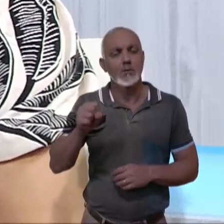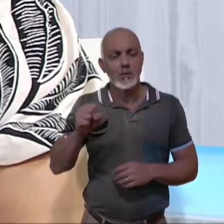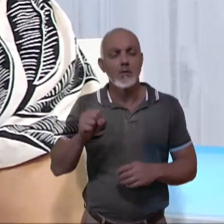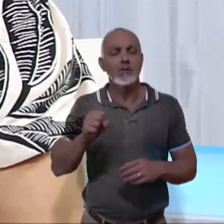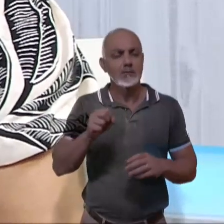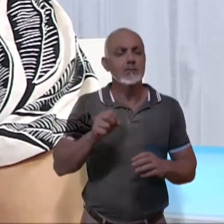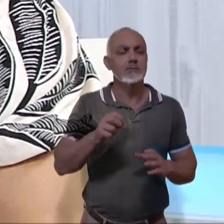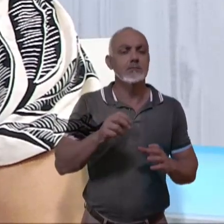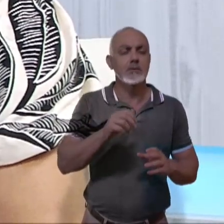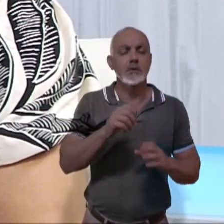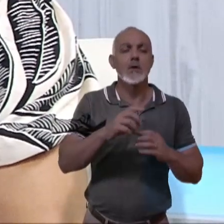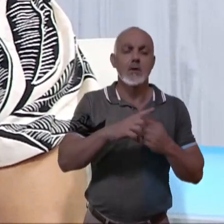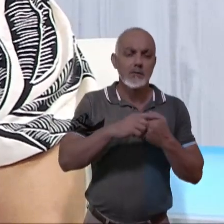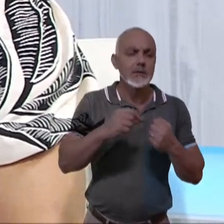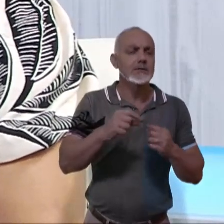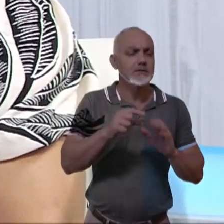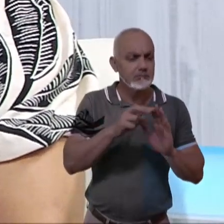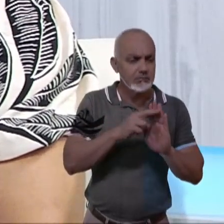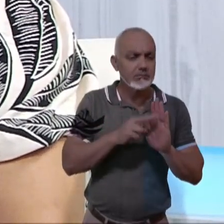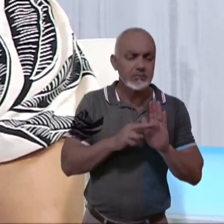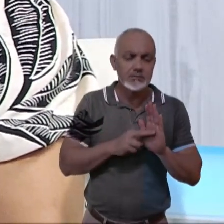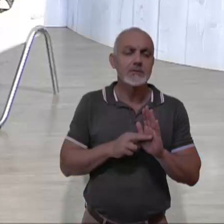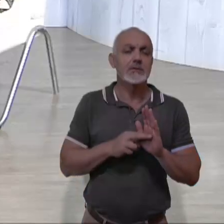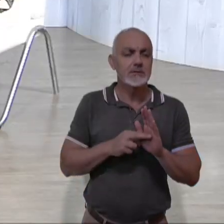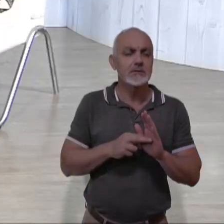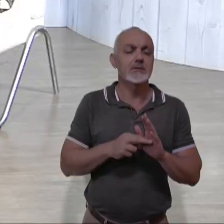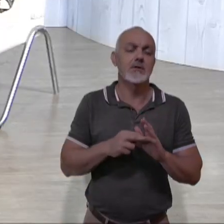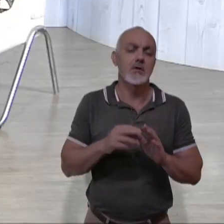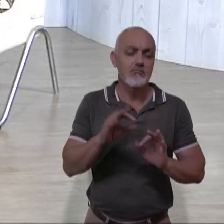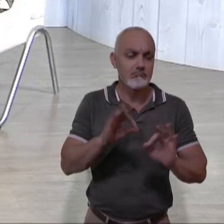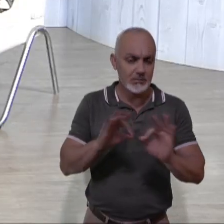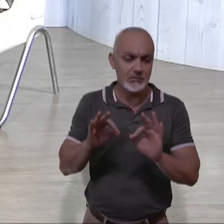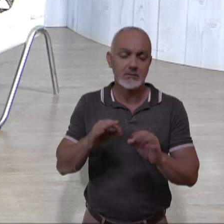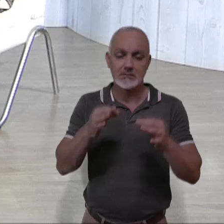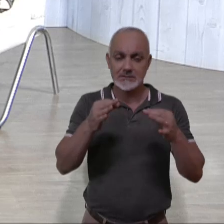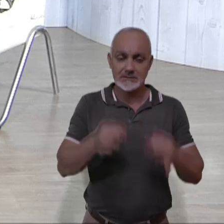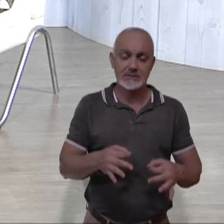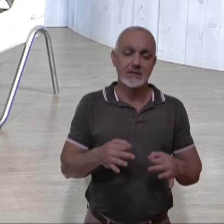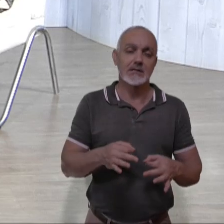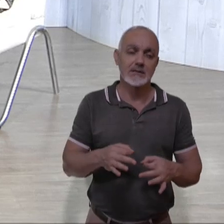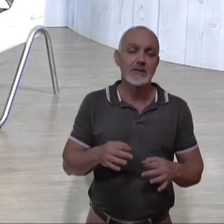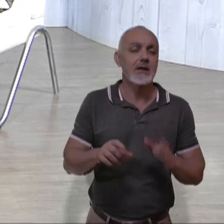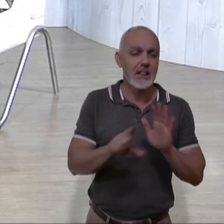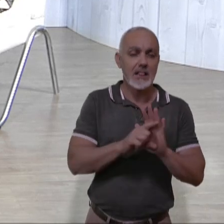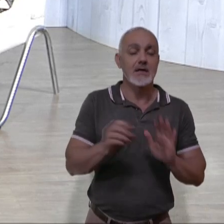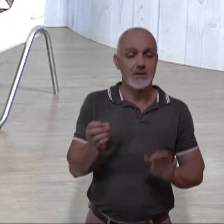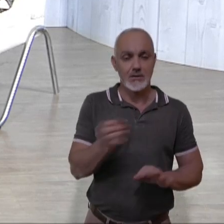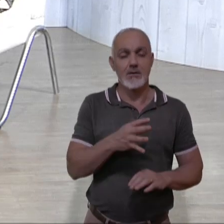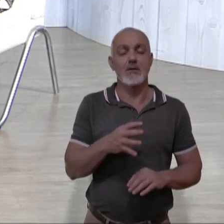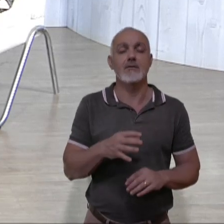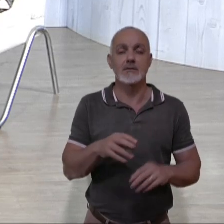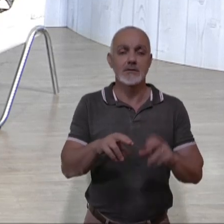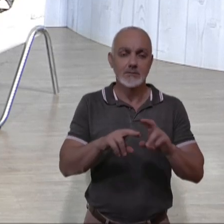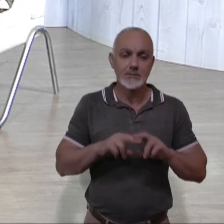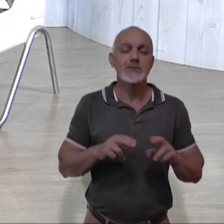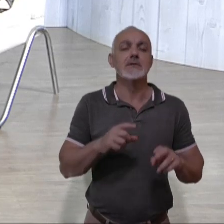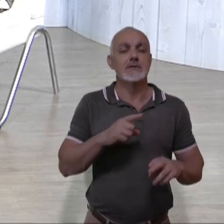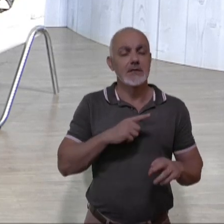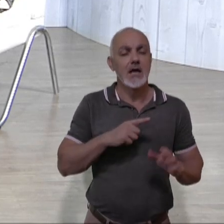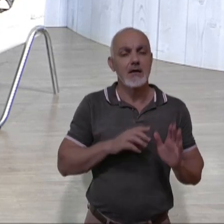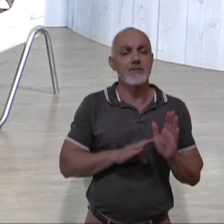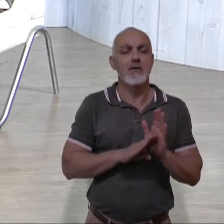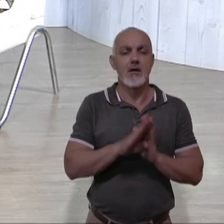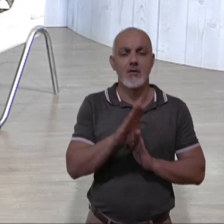1583 do Código Civil. É uma lei nova, né? É praticamente nova mesmo. E por isso que houve esse aumento